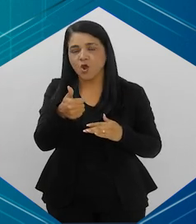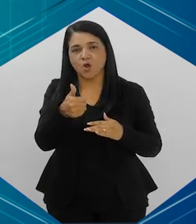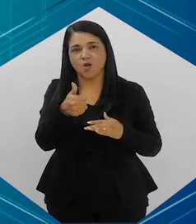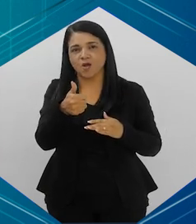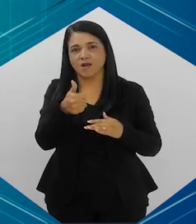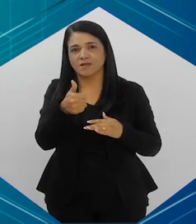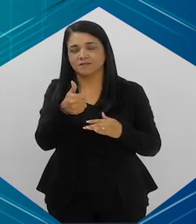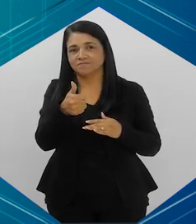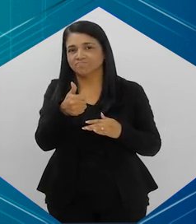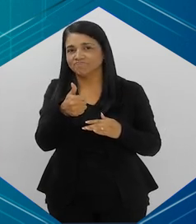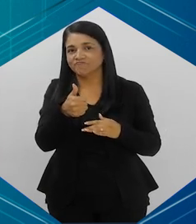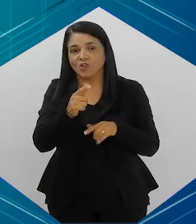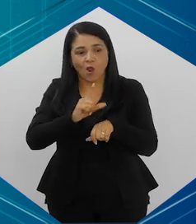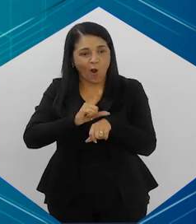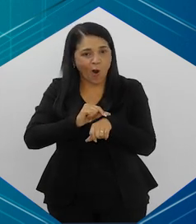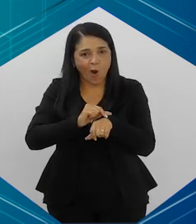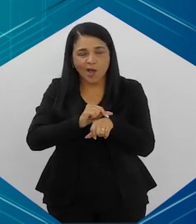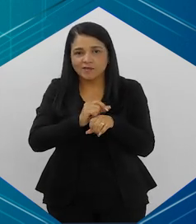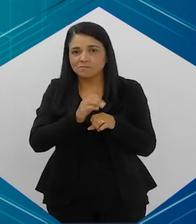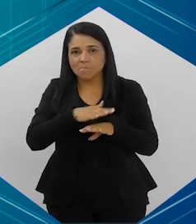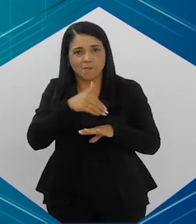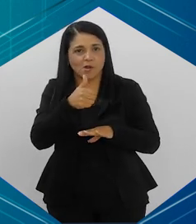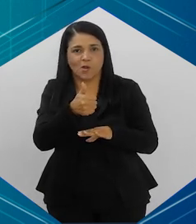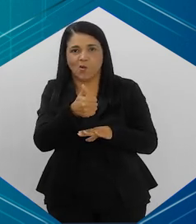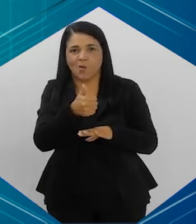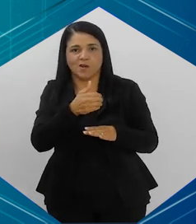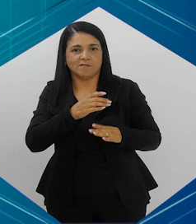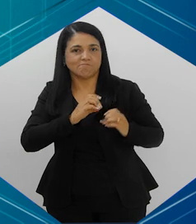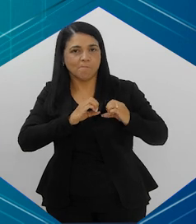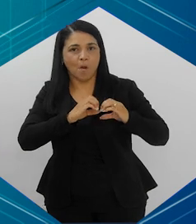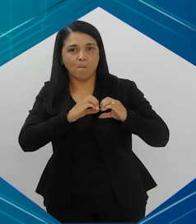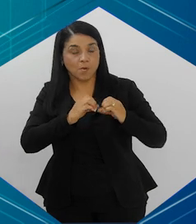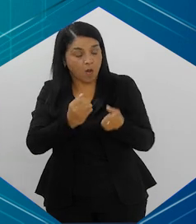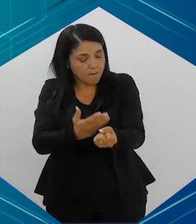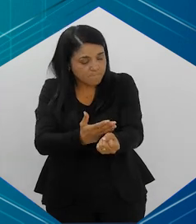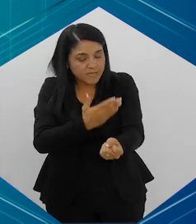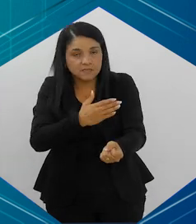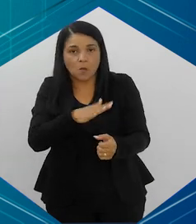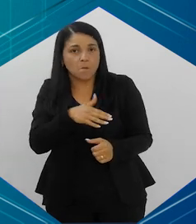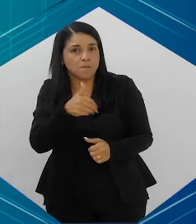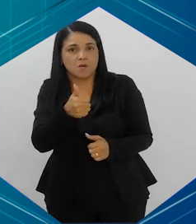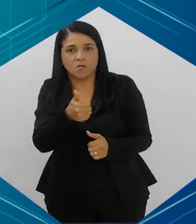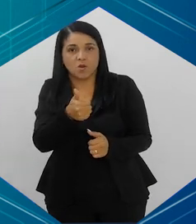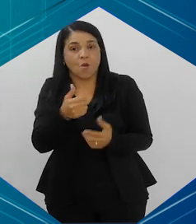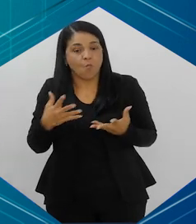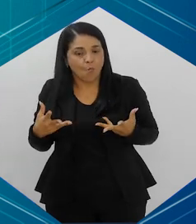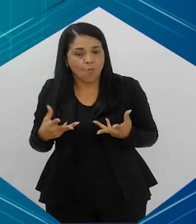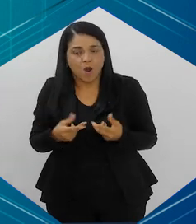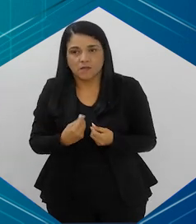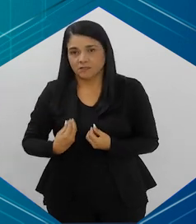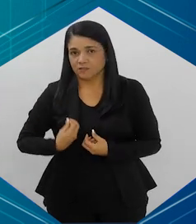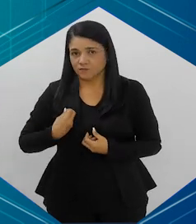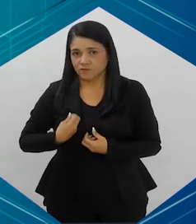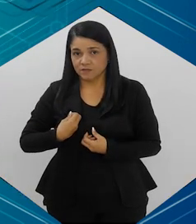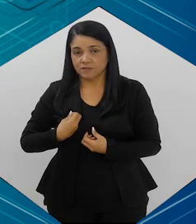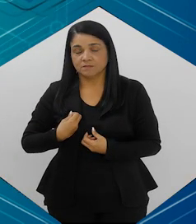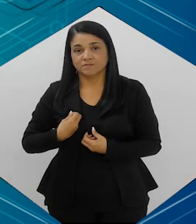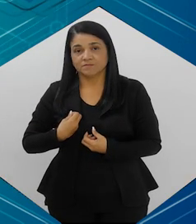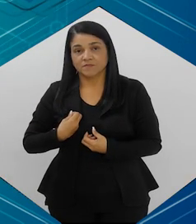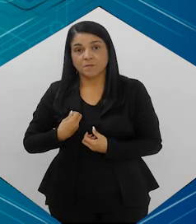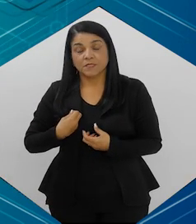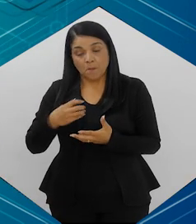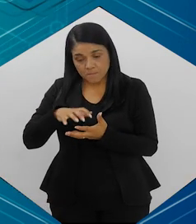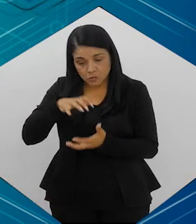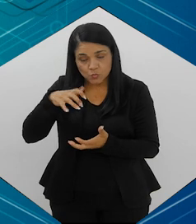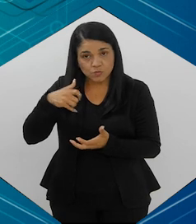imediatamente em alguns poucos minutos ou horas, a pressão arterial diminui, então, quer dizer, a qualidade da vida, mesmo a pessoa sendo